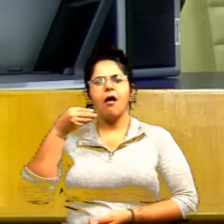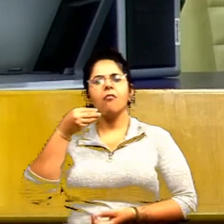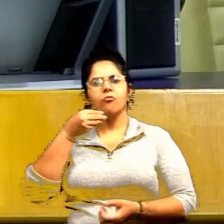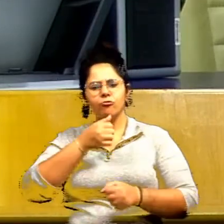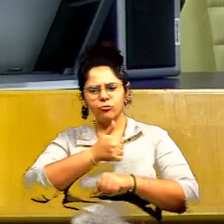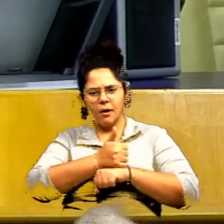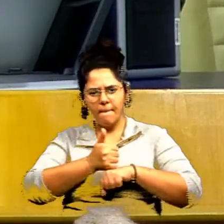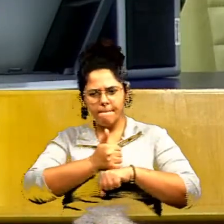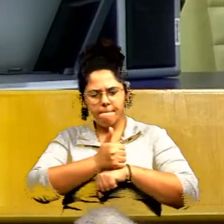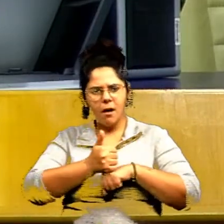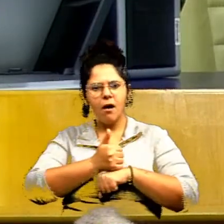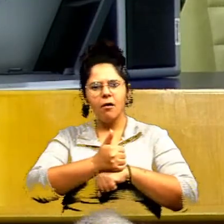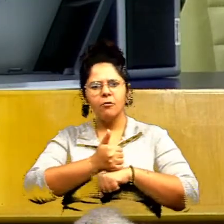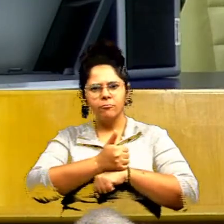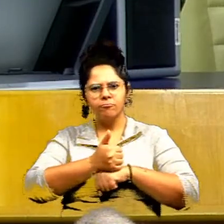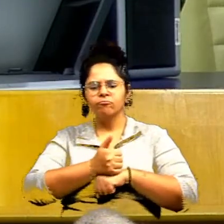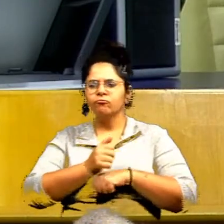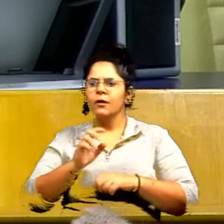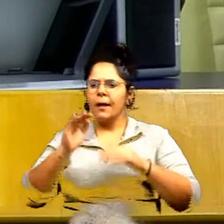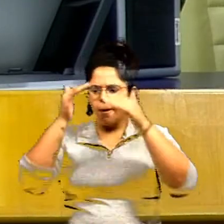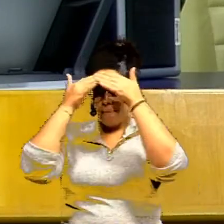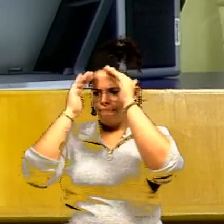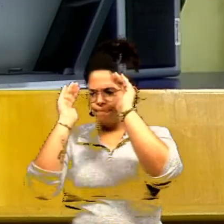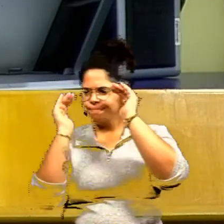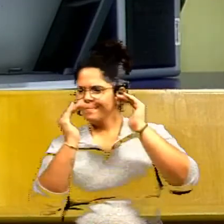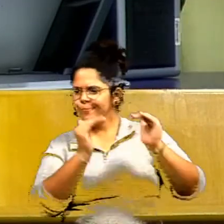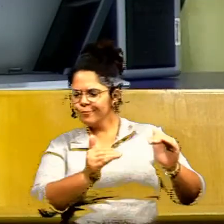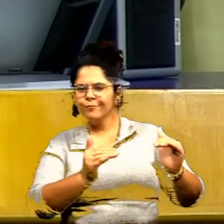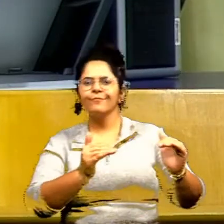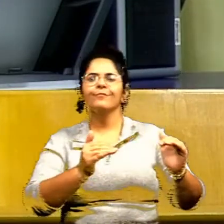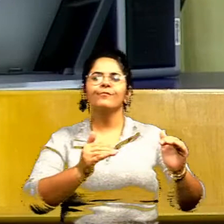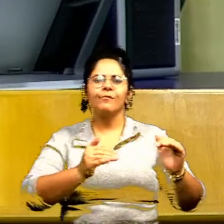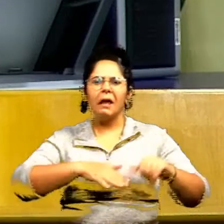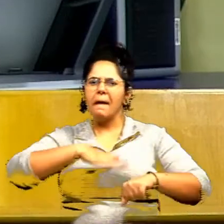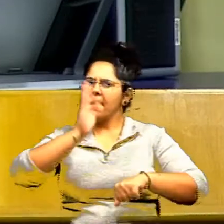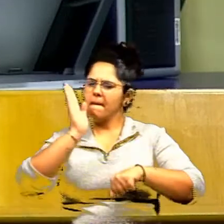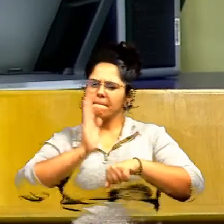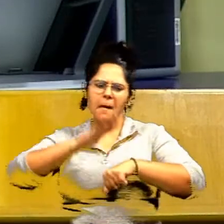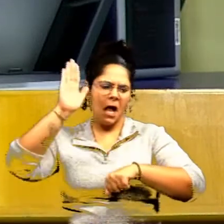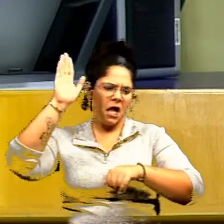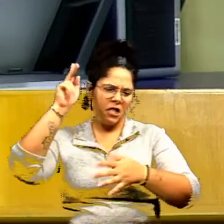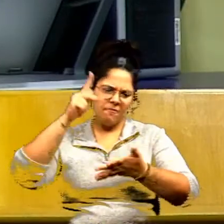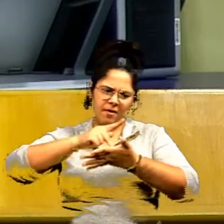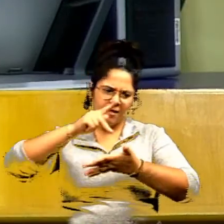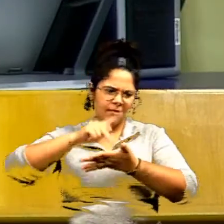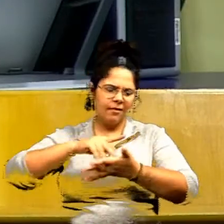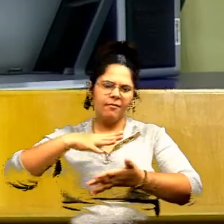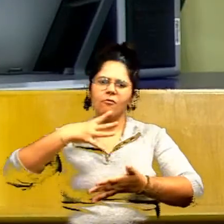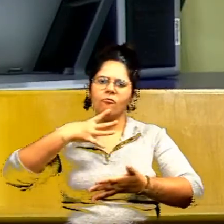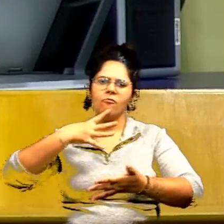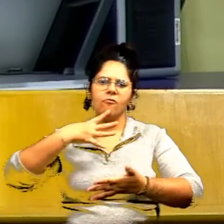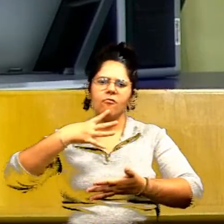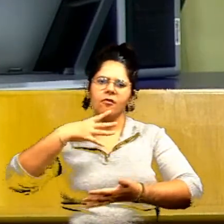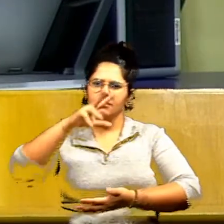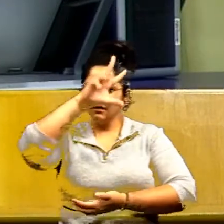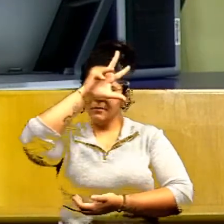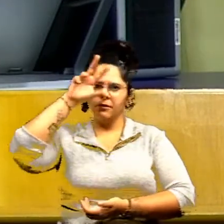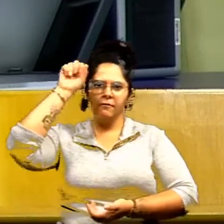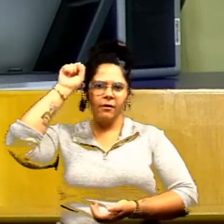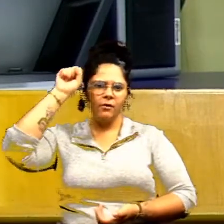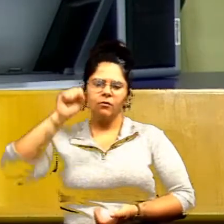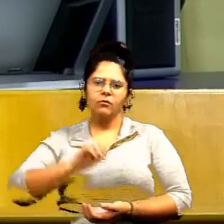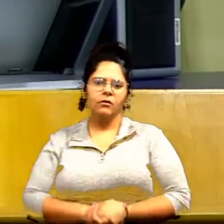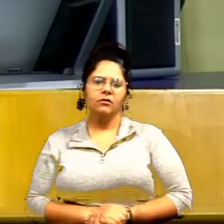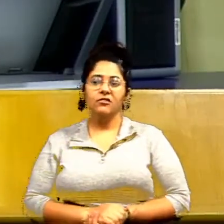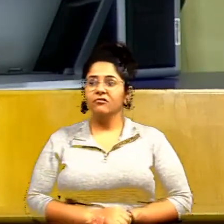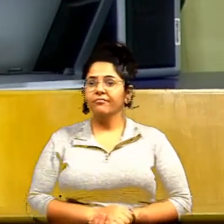competentes, mais respeitoso e mais verdadeiro que eu conheço nessa prefeitura. De